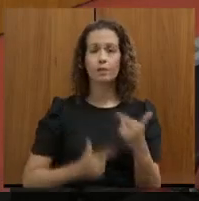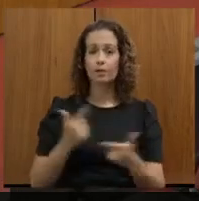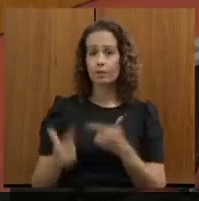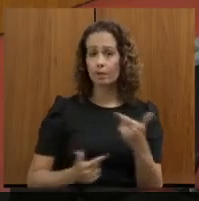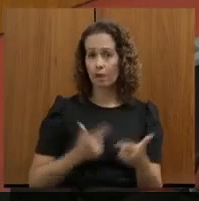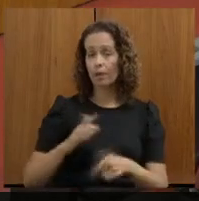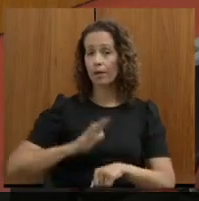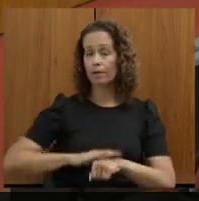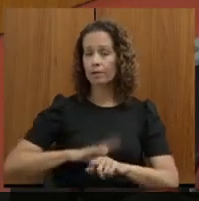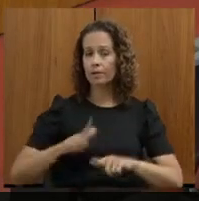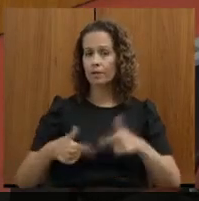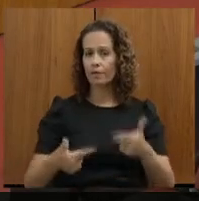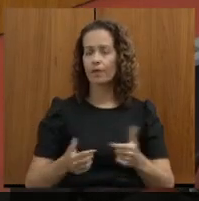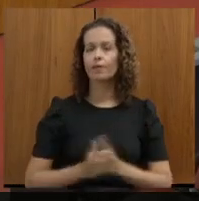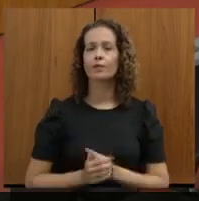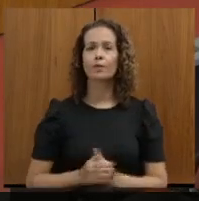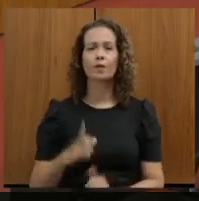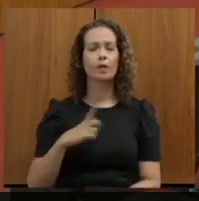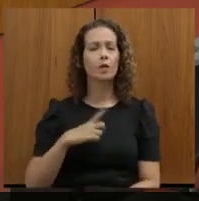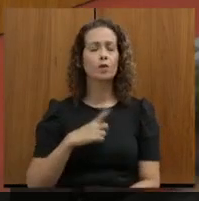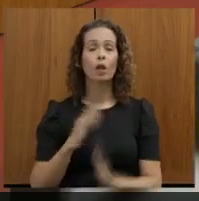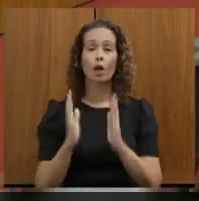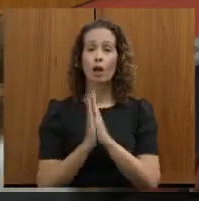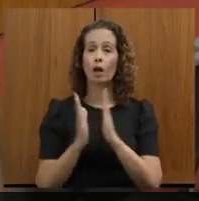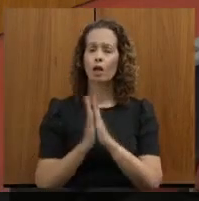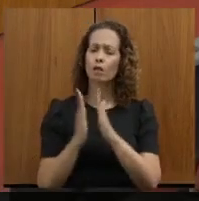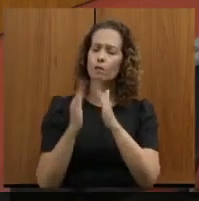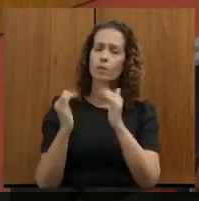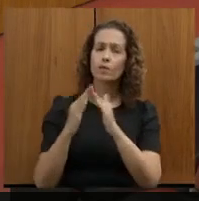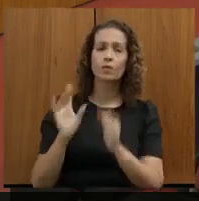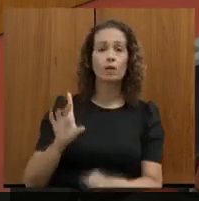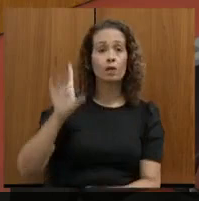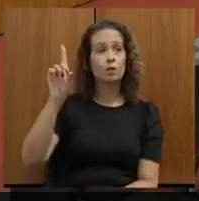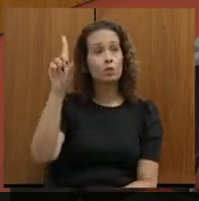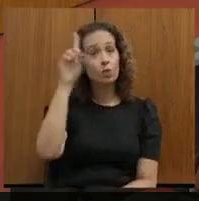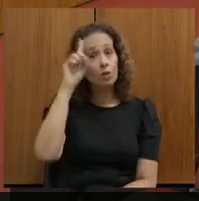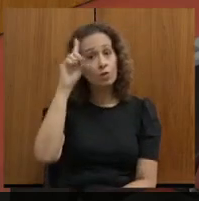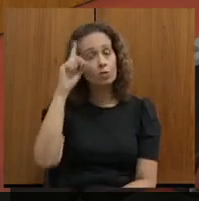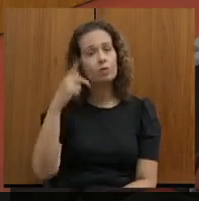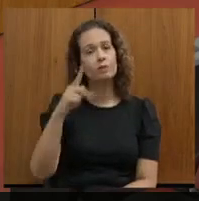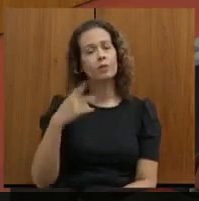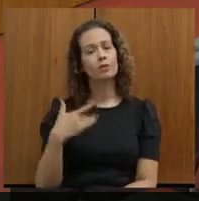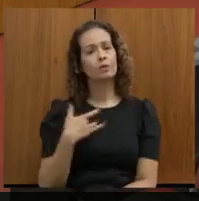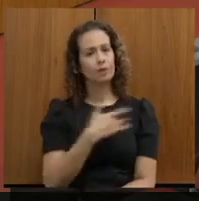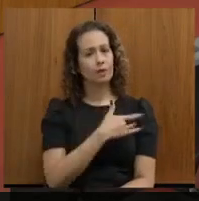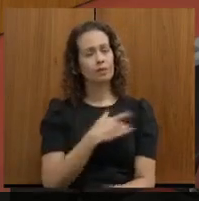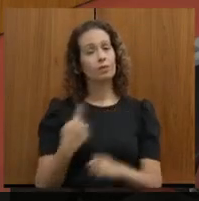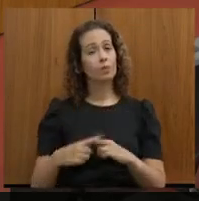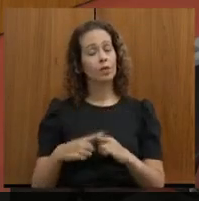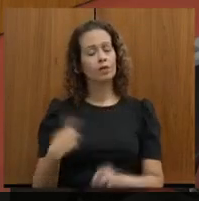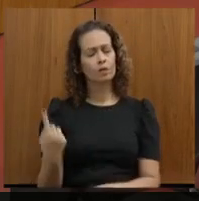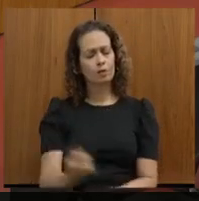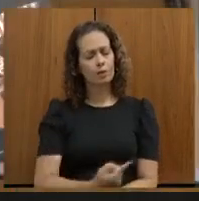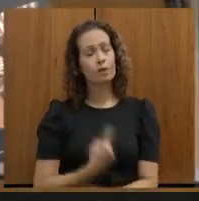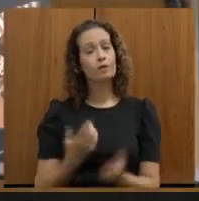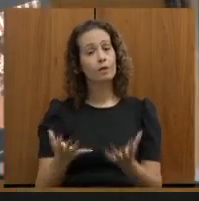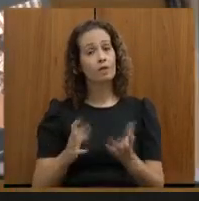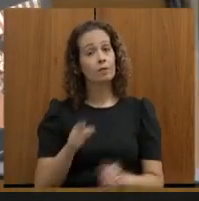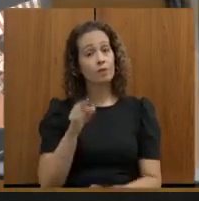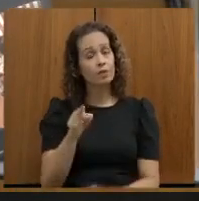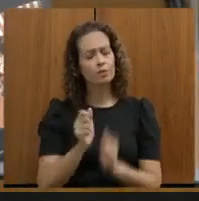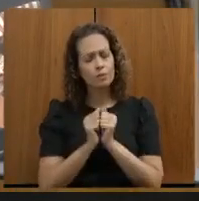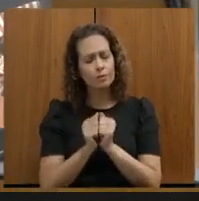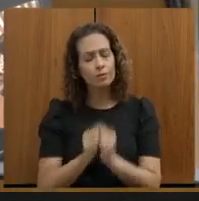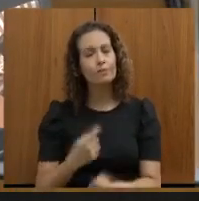sendo feito. Eu tenho orado, pedido a Deus todo dia pela sua saúde, porque nós queremos, você junto conosco,